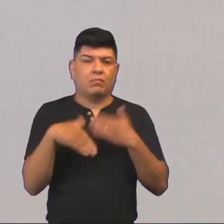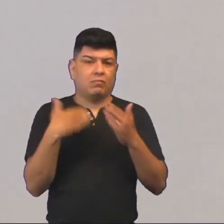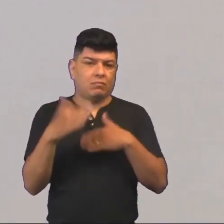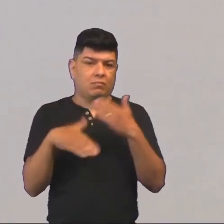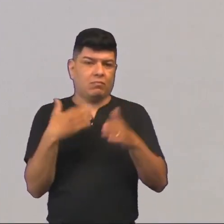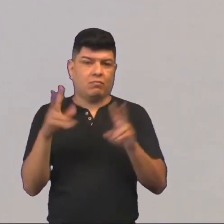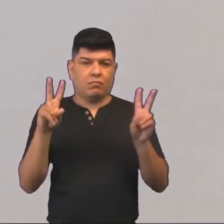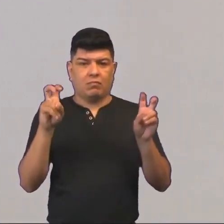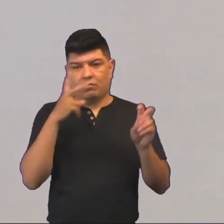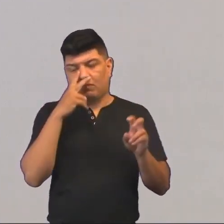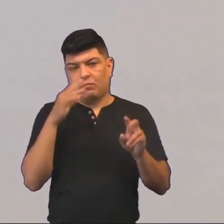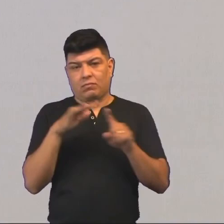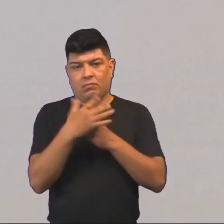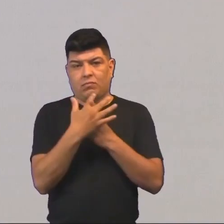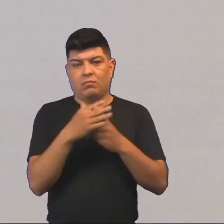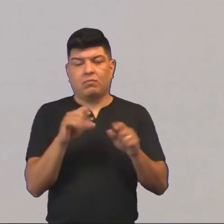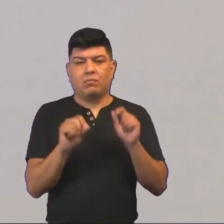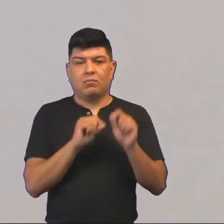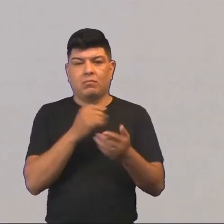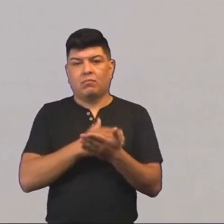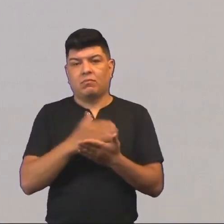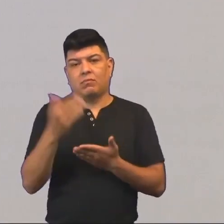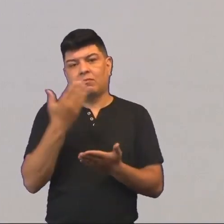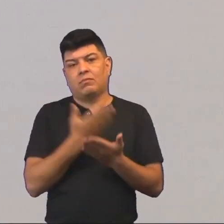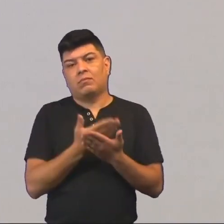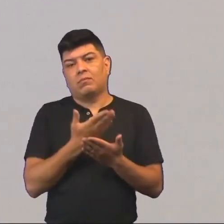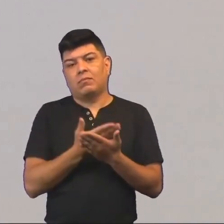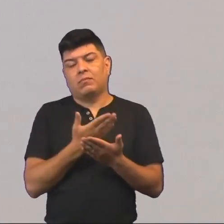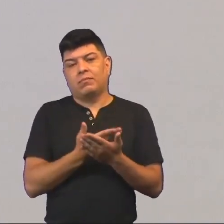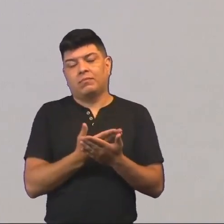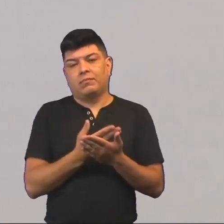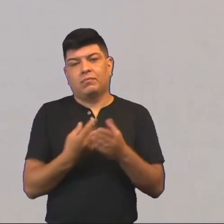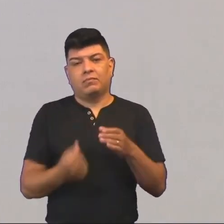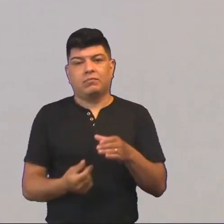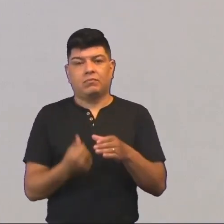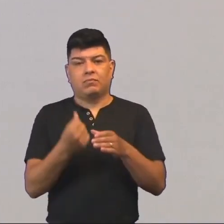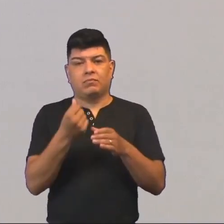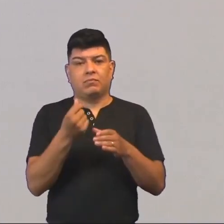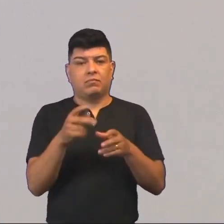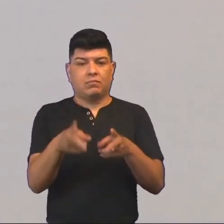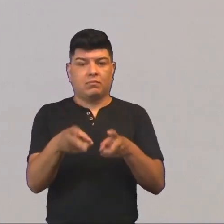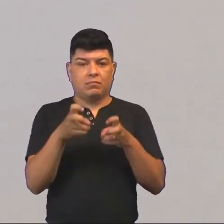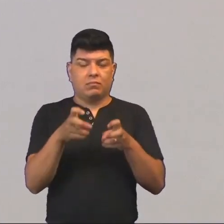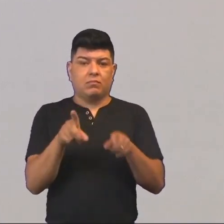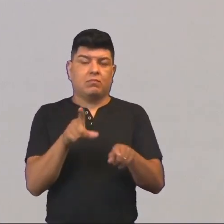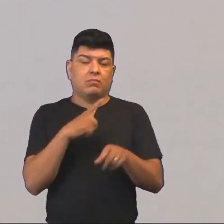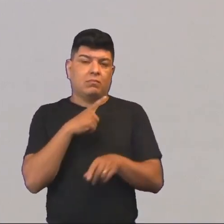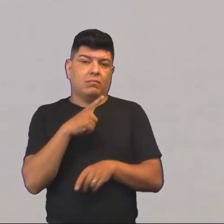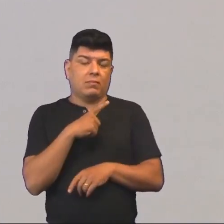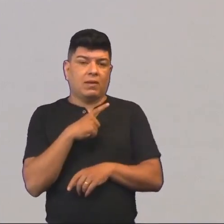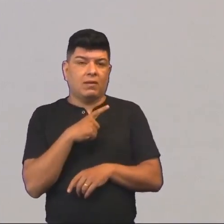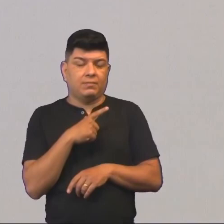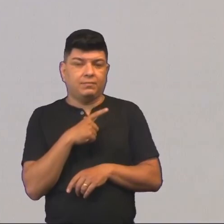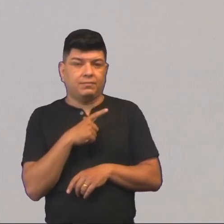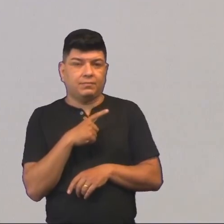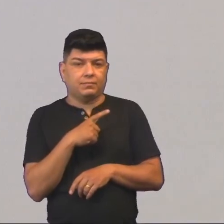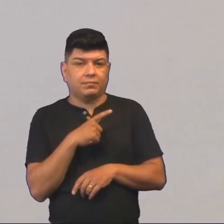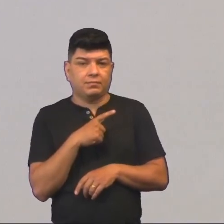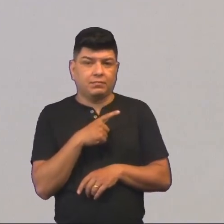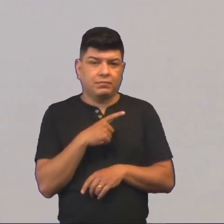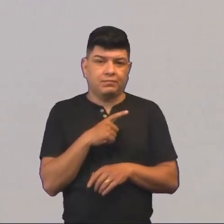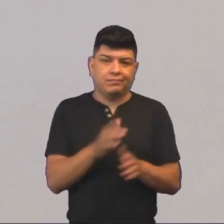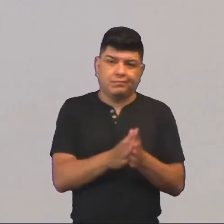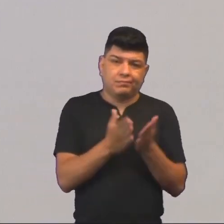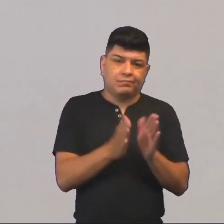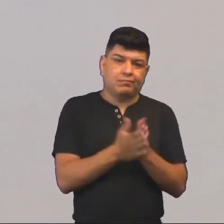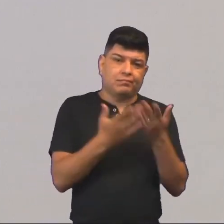desenvolver a teoria socialista, ele também começa a estudar o capitalismo e percebe que existe a questão